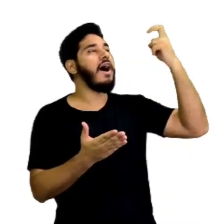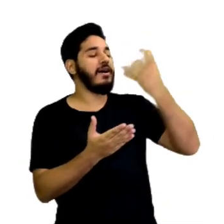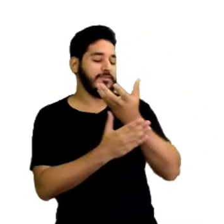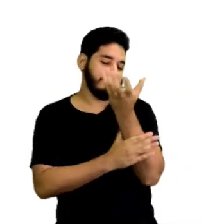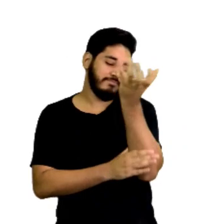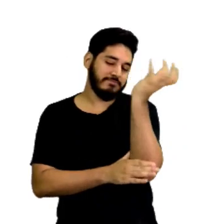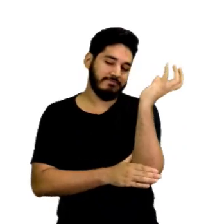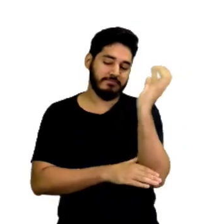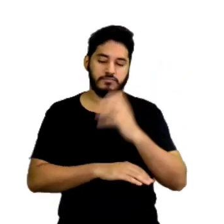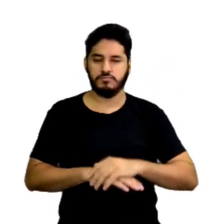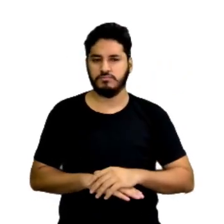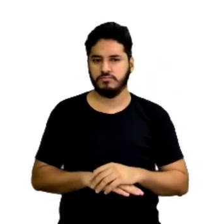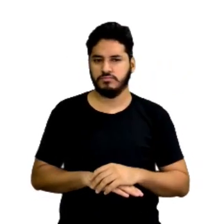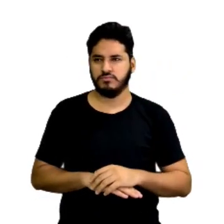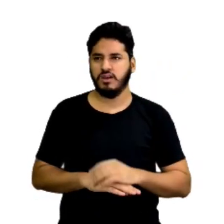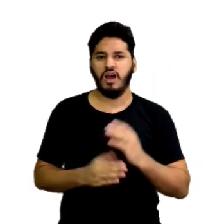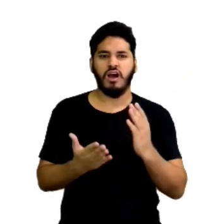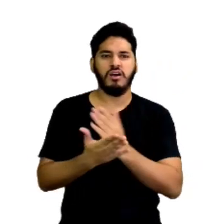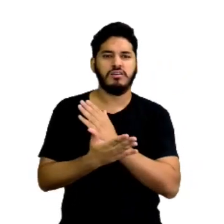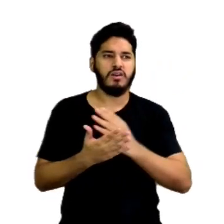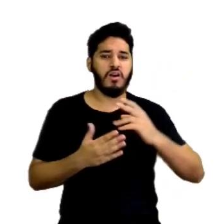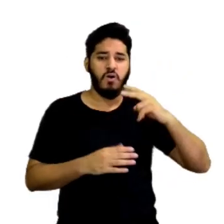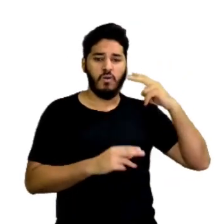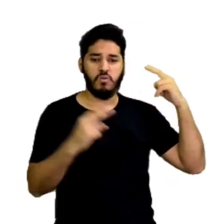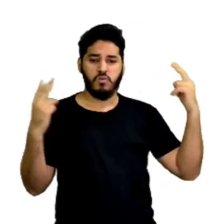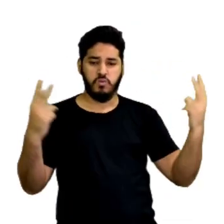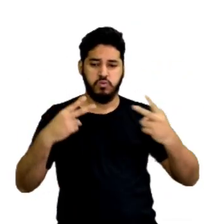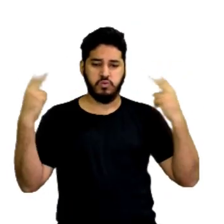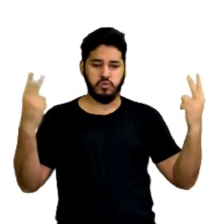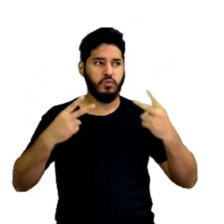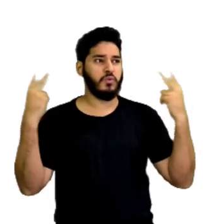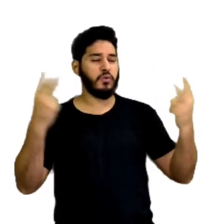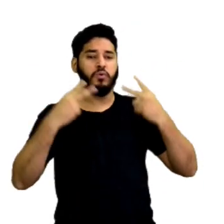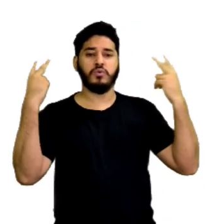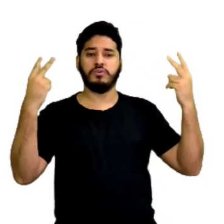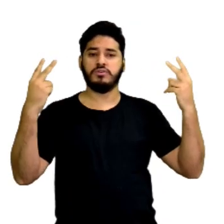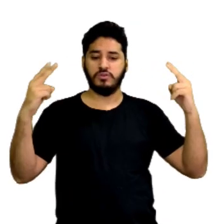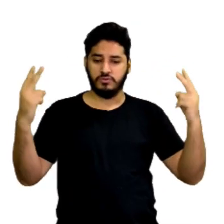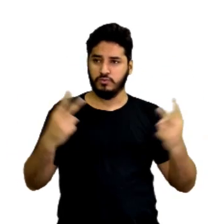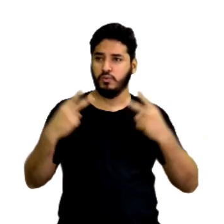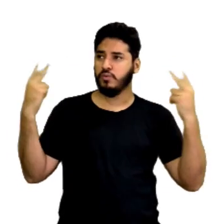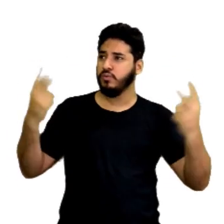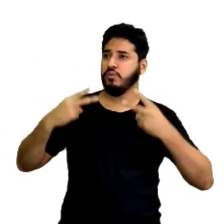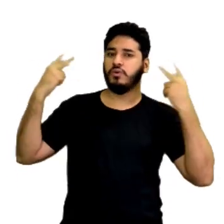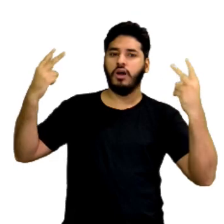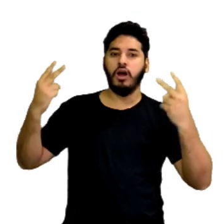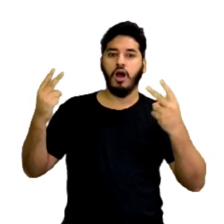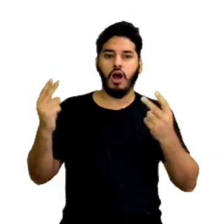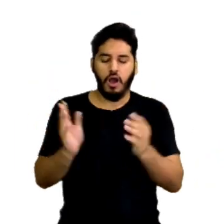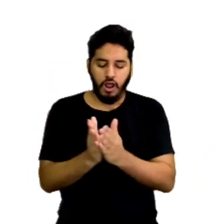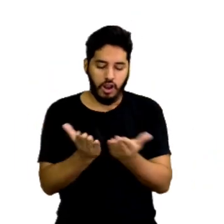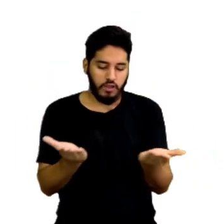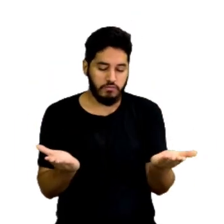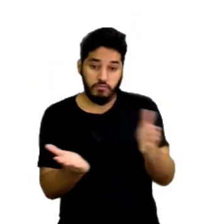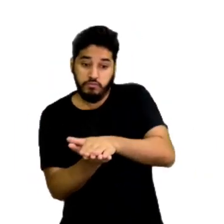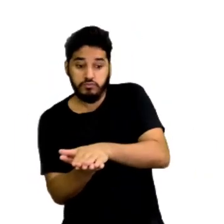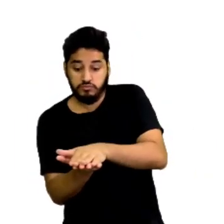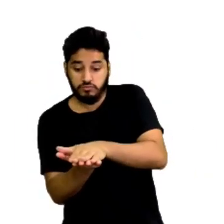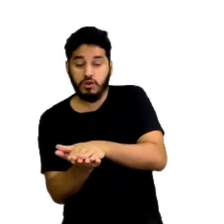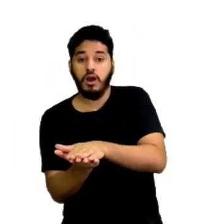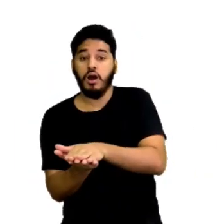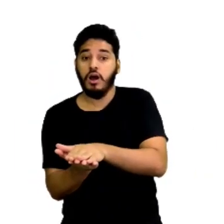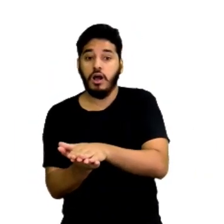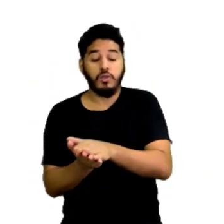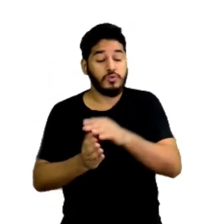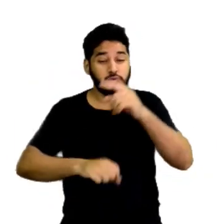bateu uma ventania. O livro de Luna fechou-se de repente. Do nada,